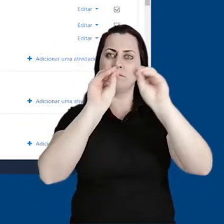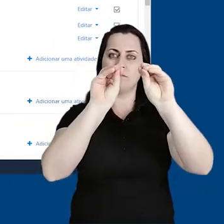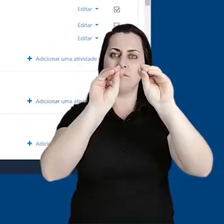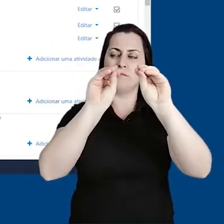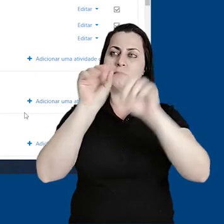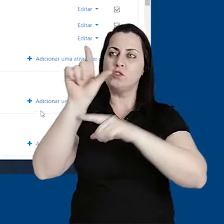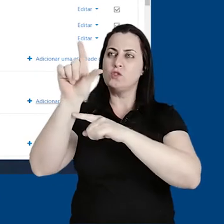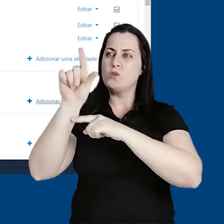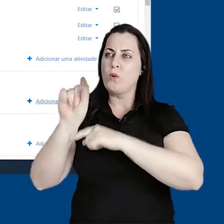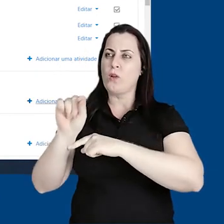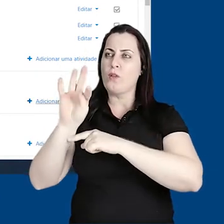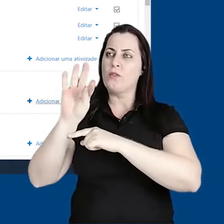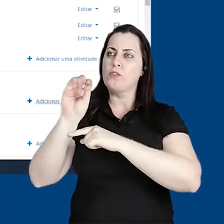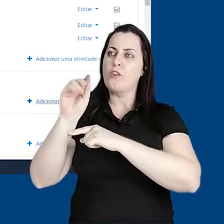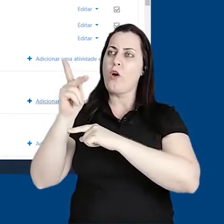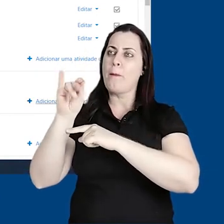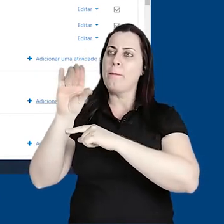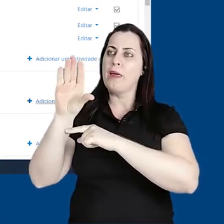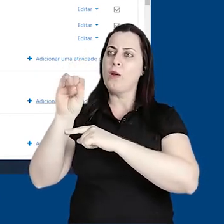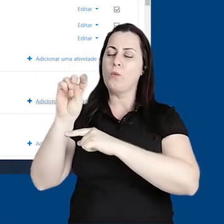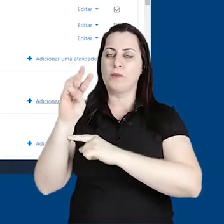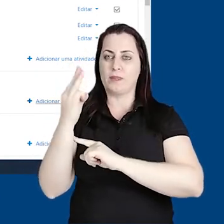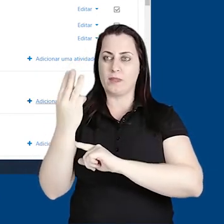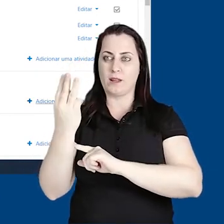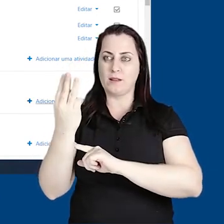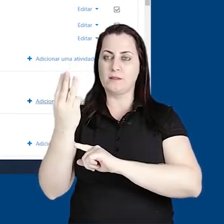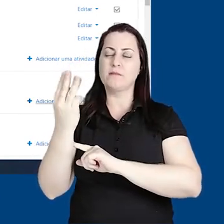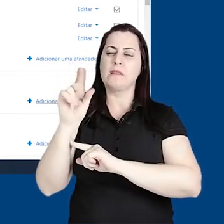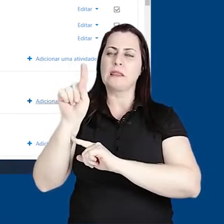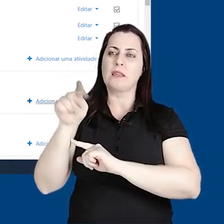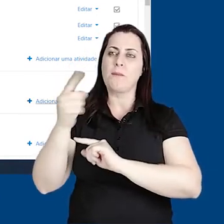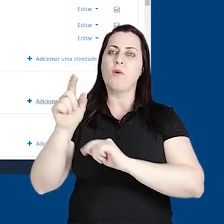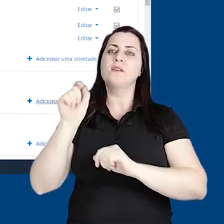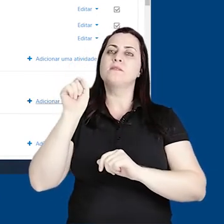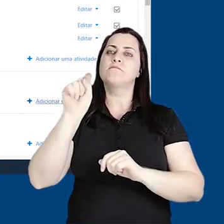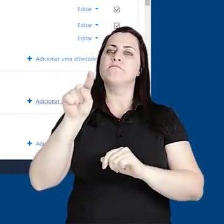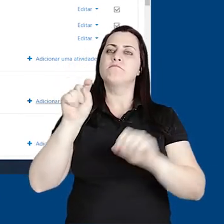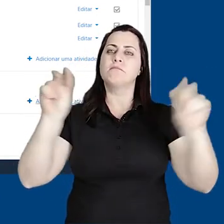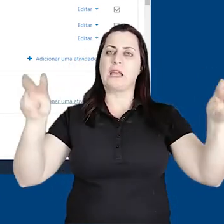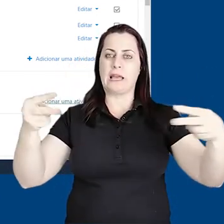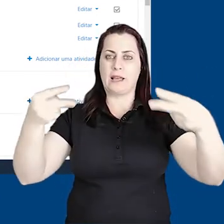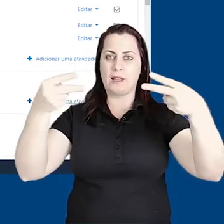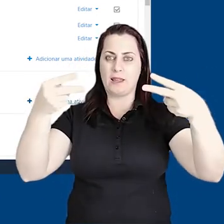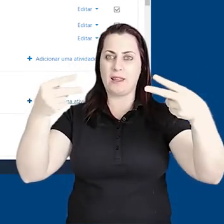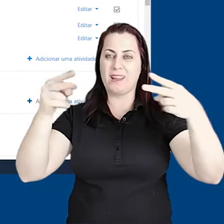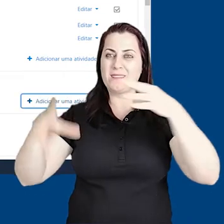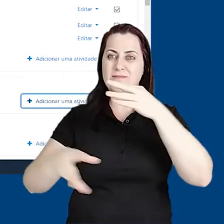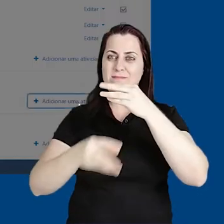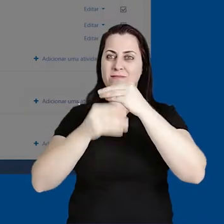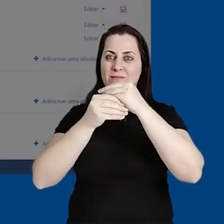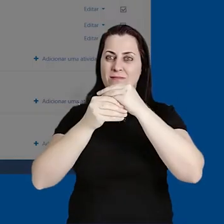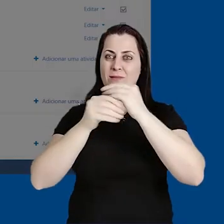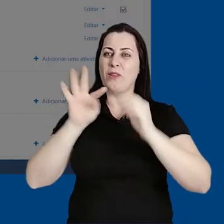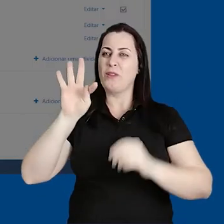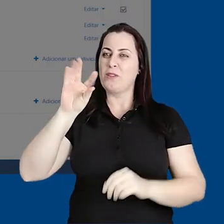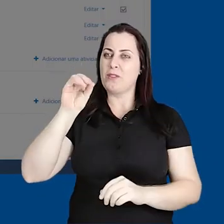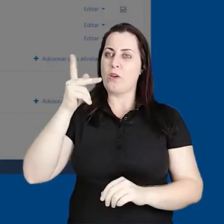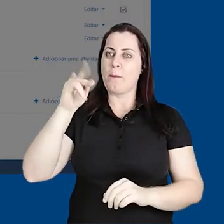escolheremos o tópico 3 e clicamos no link adicionar uma atividade ou recurso do tópico 3.